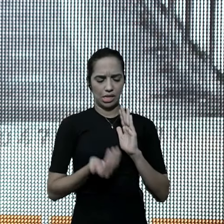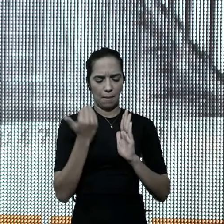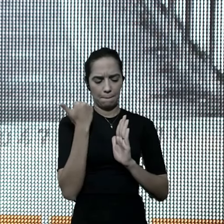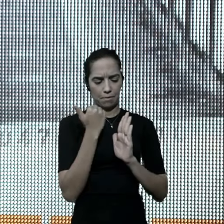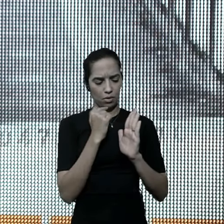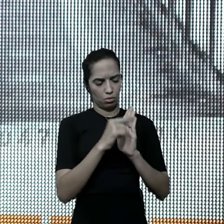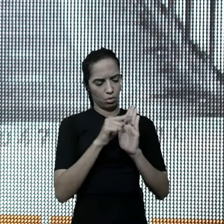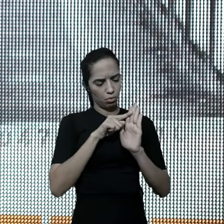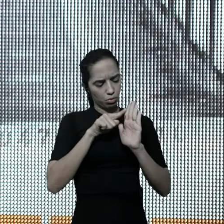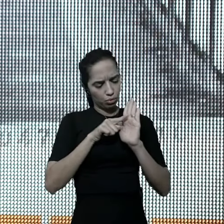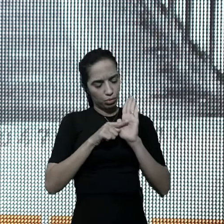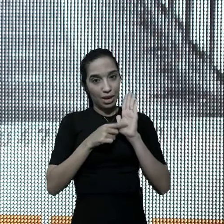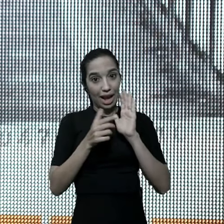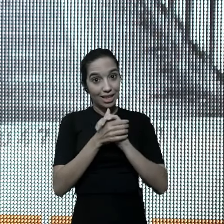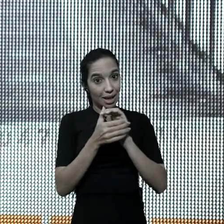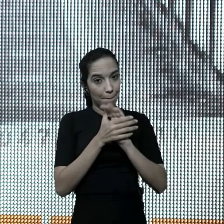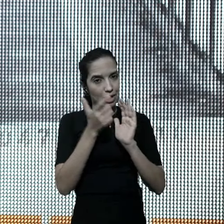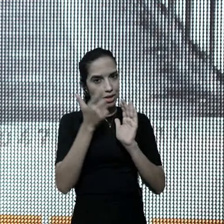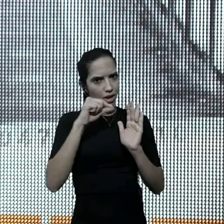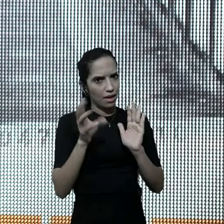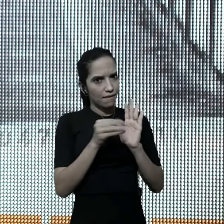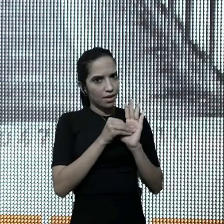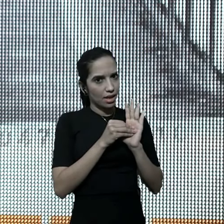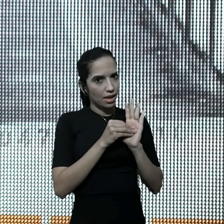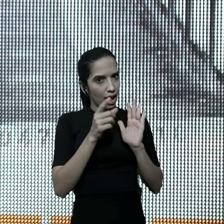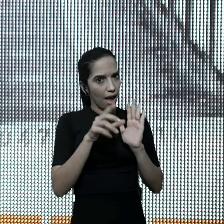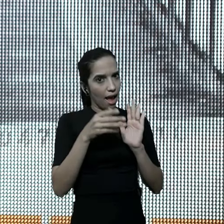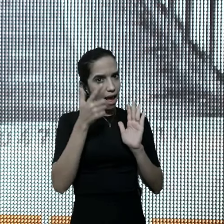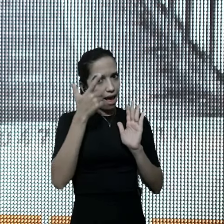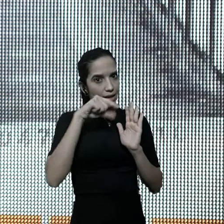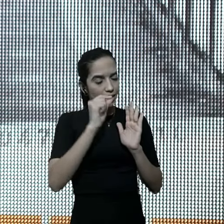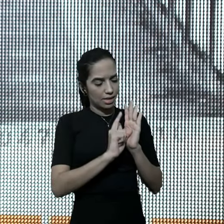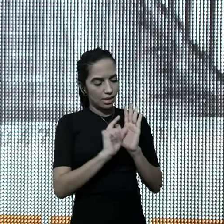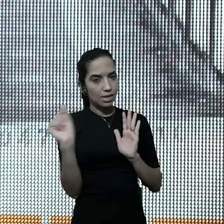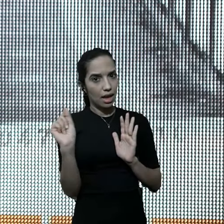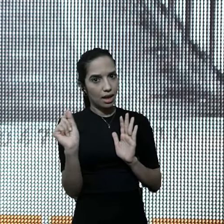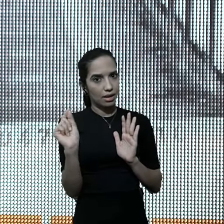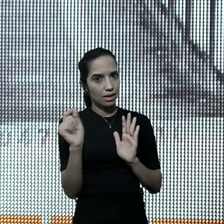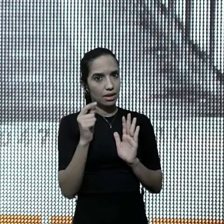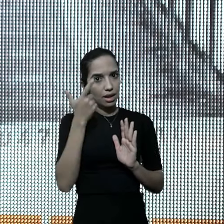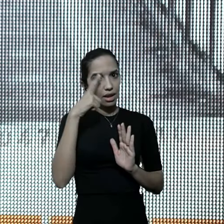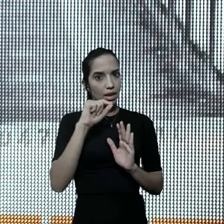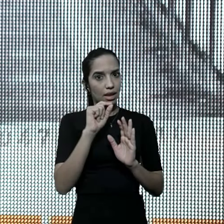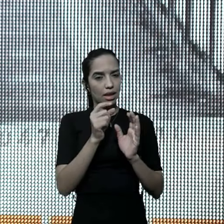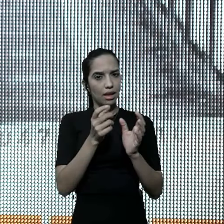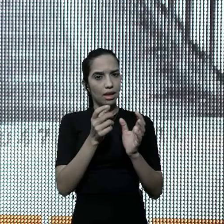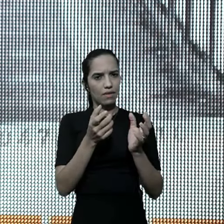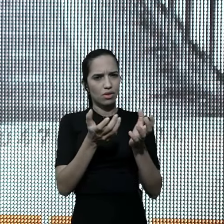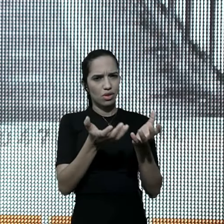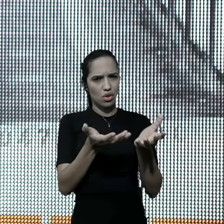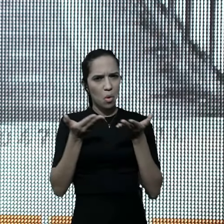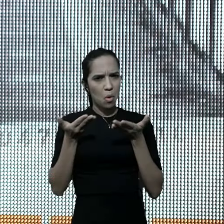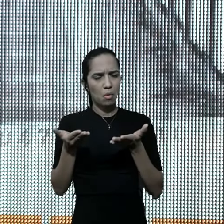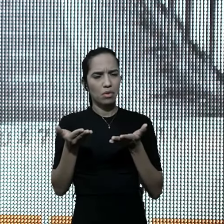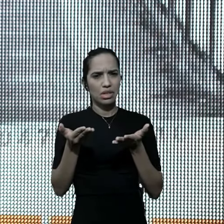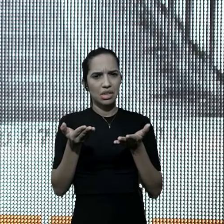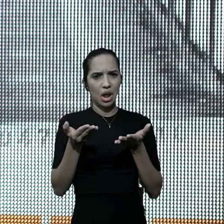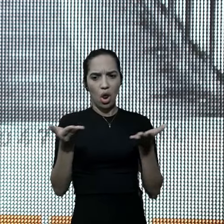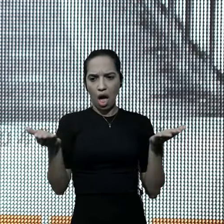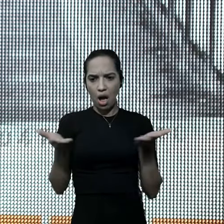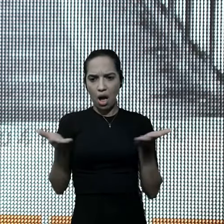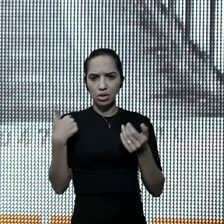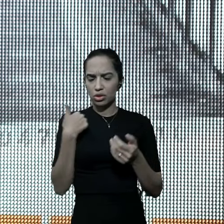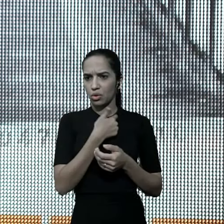lista, de casamento, quem é que você, deixa nela? quem é que você, está convidando, para estar com você, em uma época, onde nós, não podemos